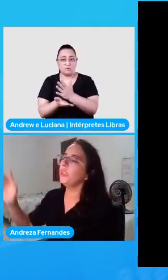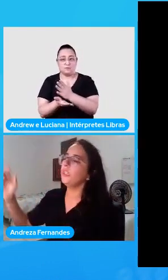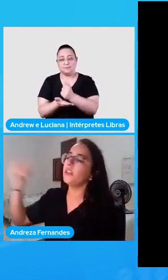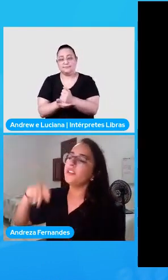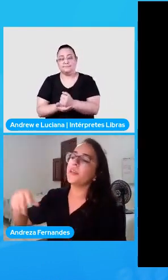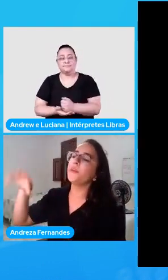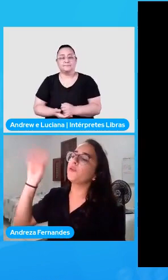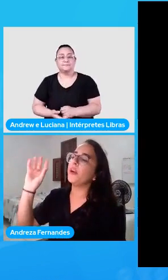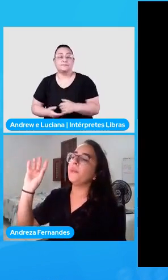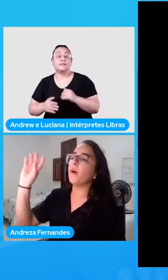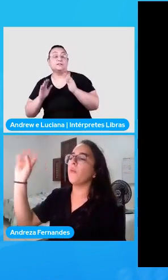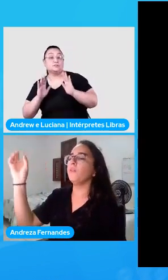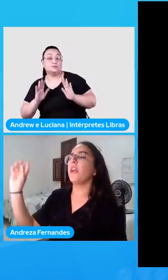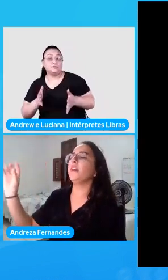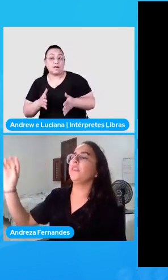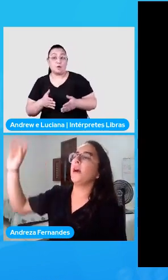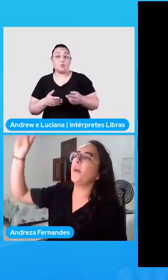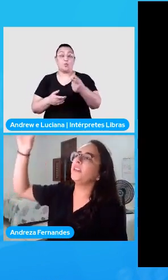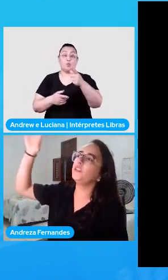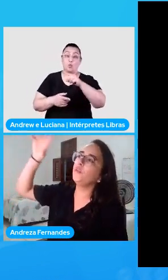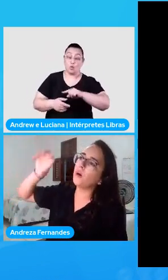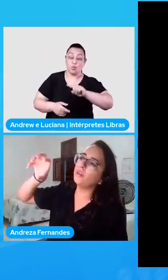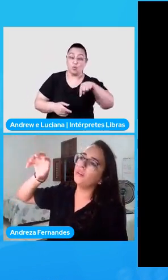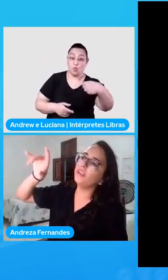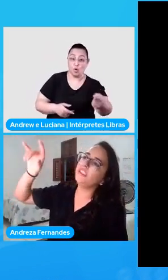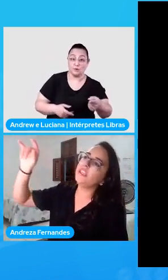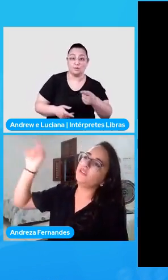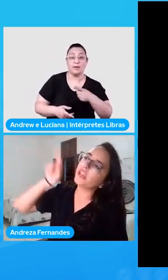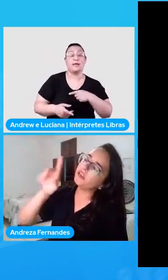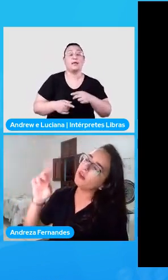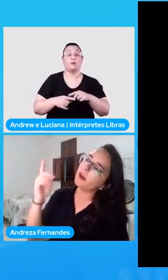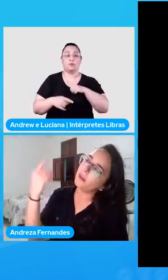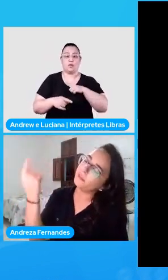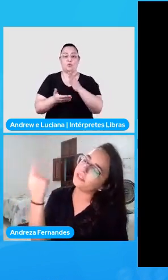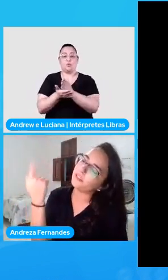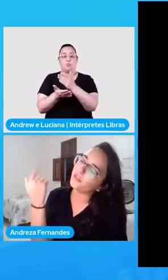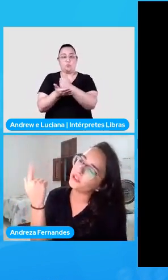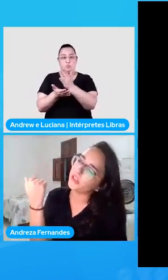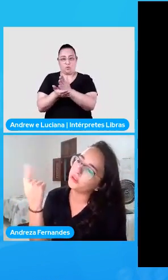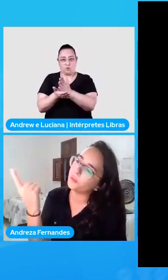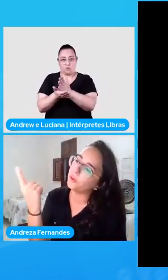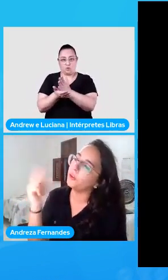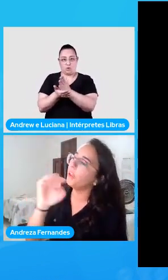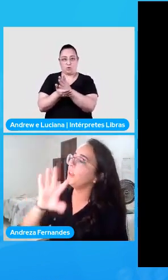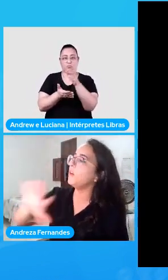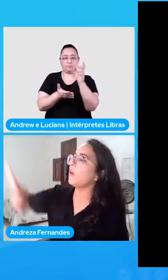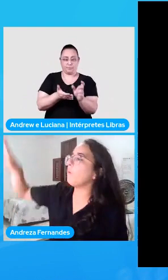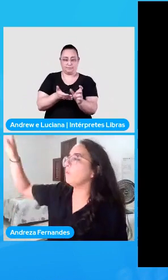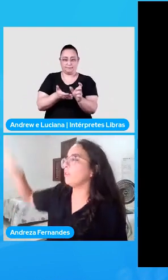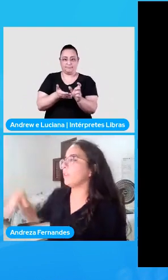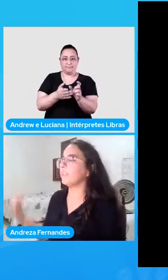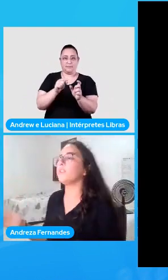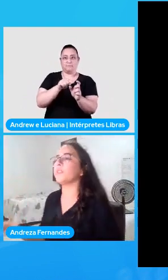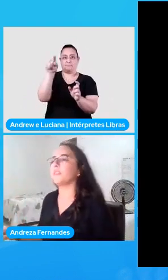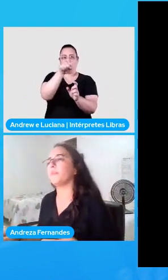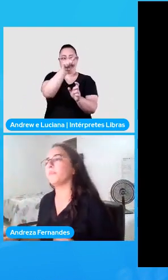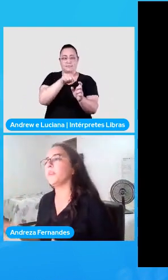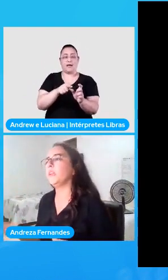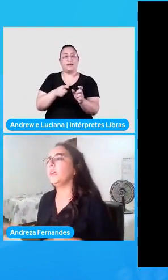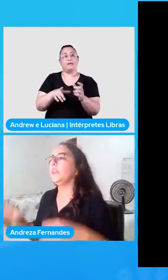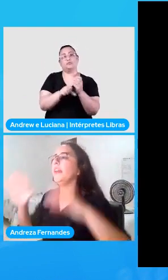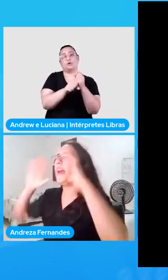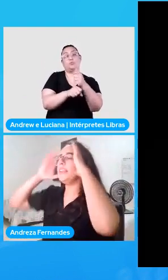bolo. já o skip gram é o contrário, é a partir do bolo, e eu tenho a representação vetorial do bolo, eu calculo todas essas outras.